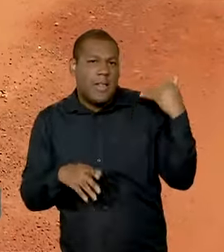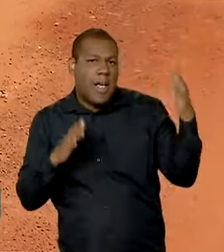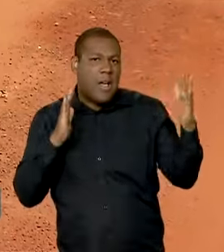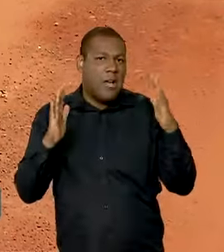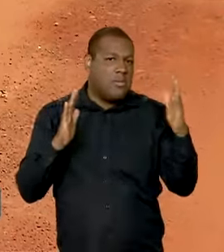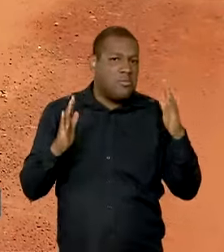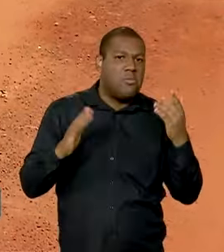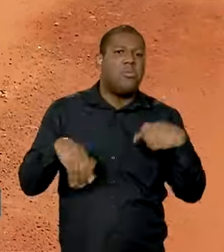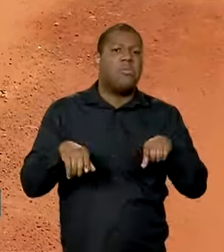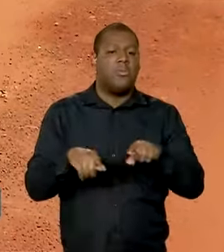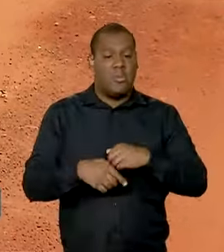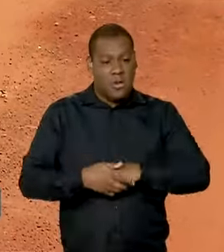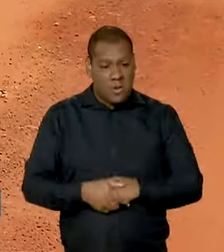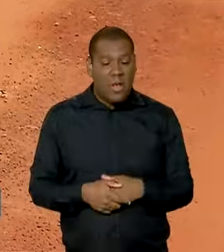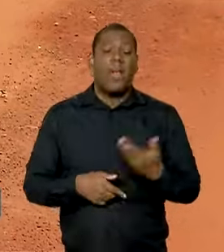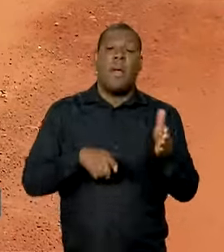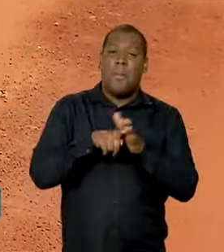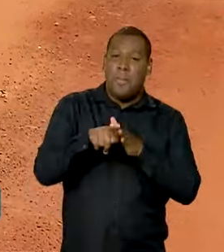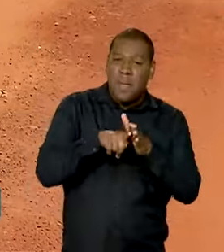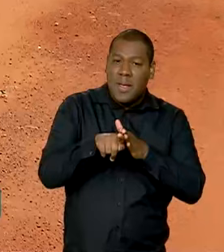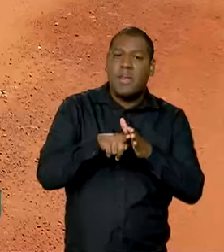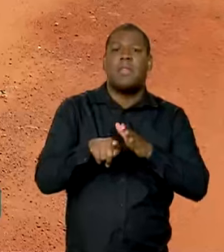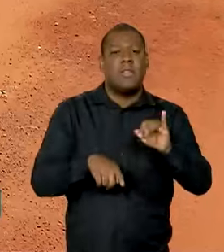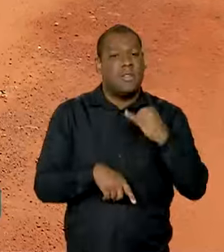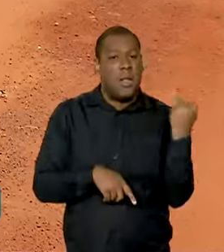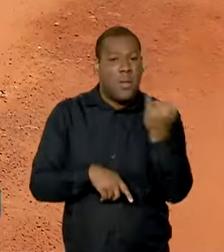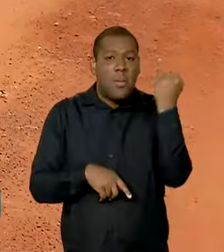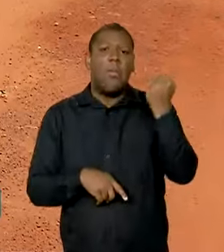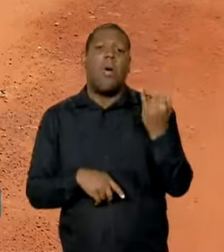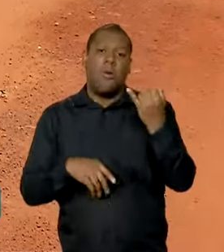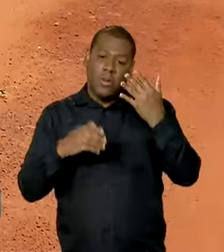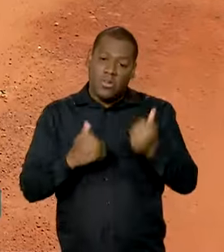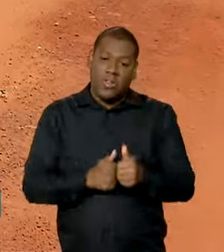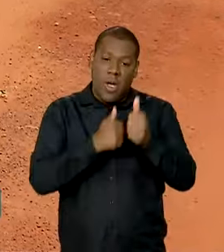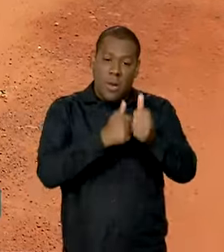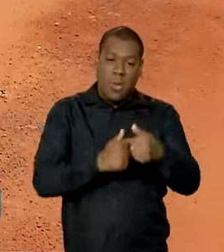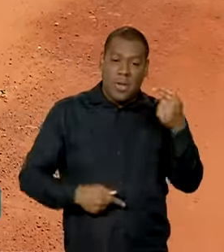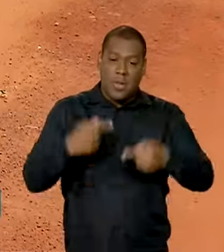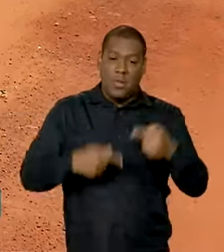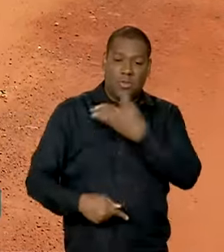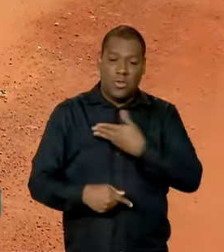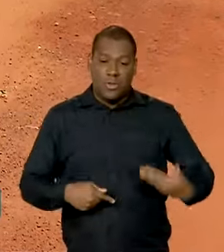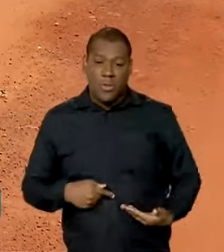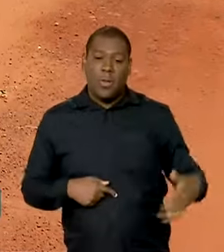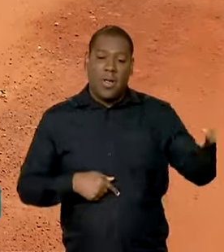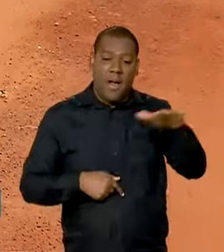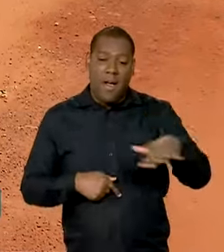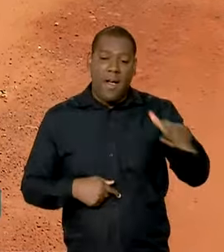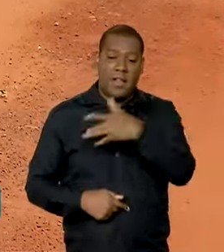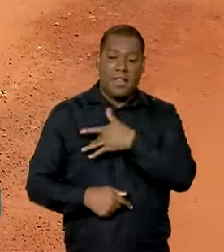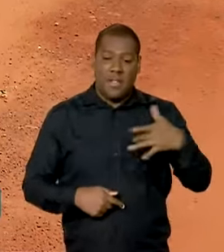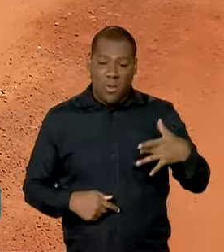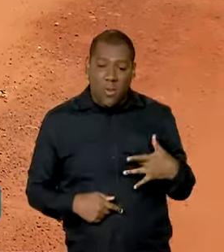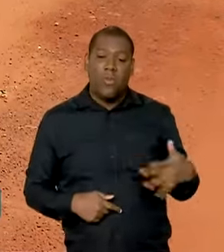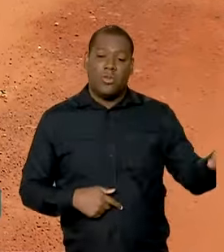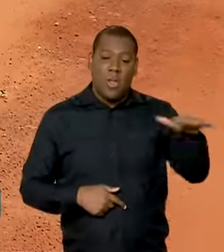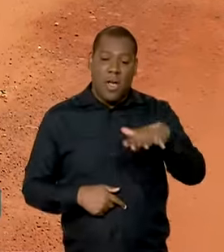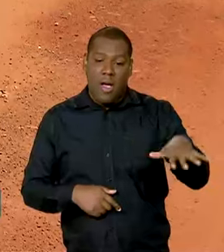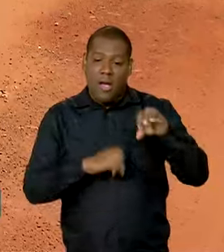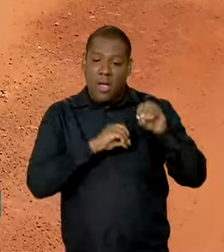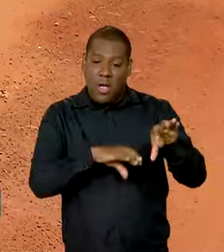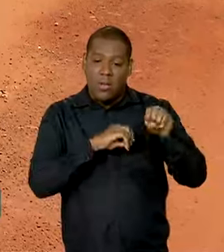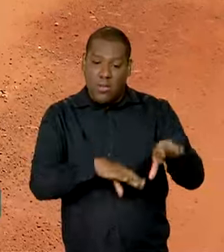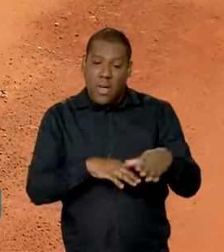desenvolvimento e acompanhamento de políticas públicas, como de saúde, educação, previdência social